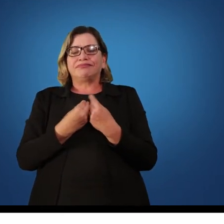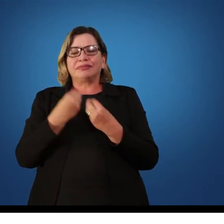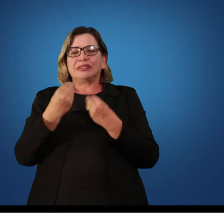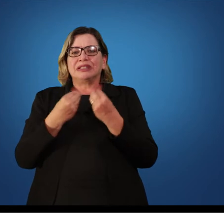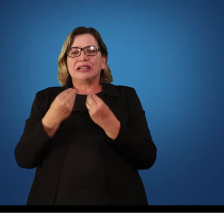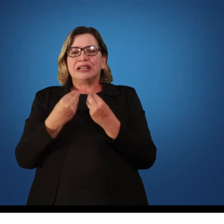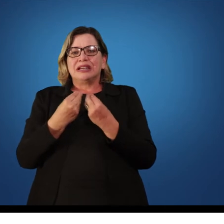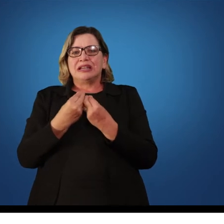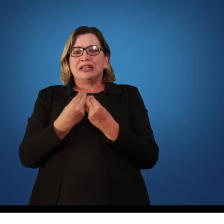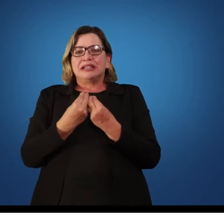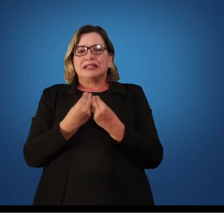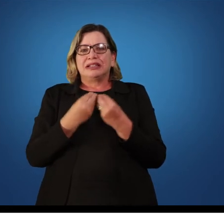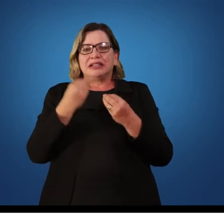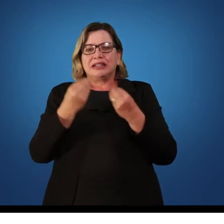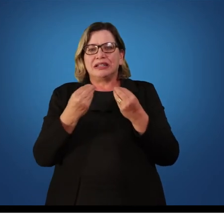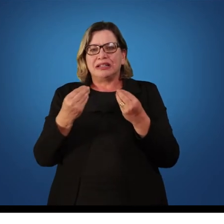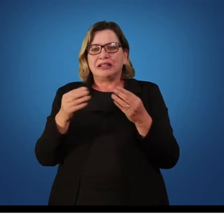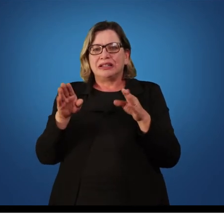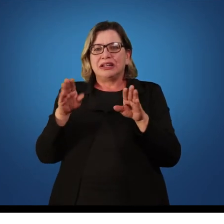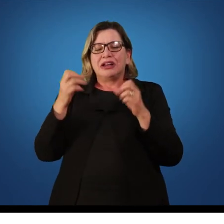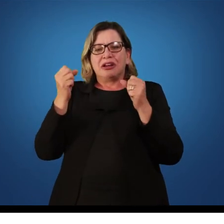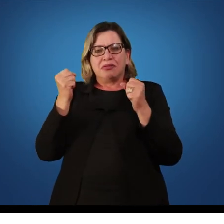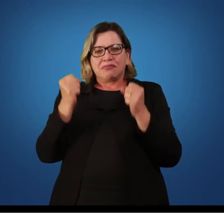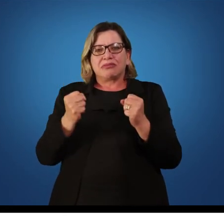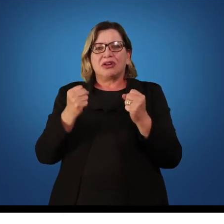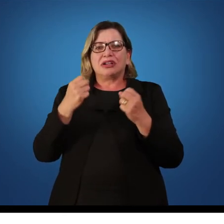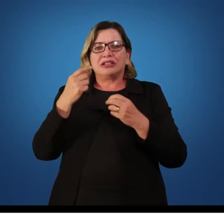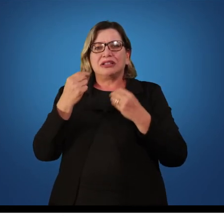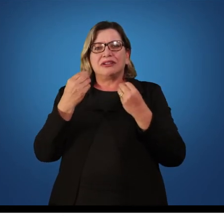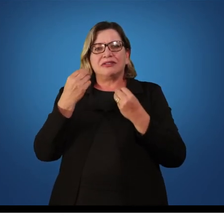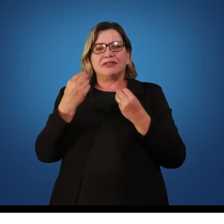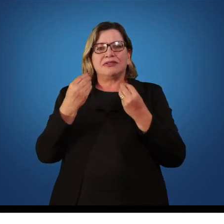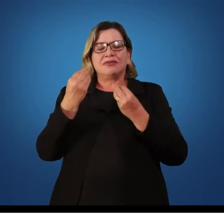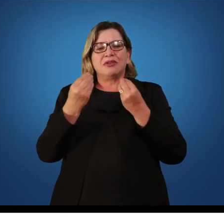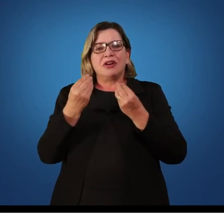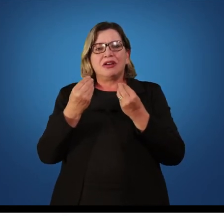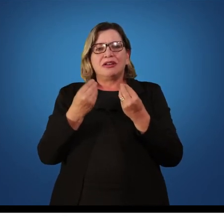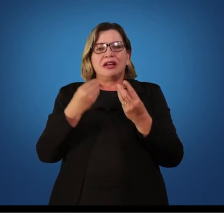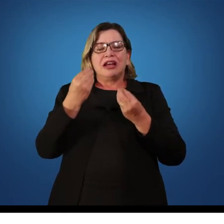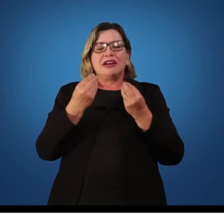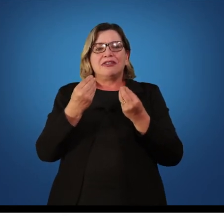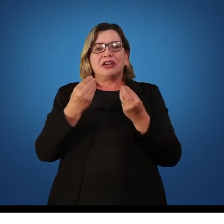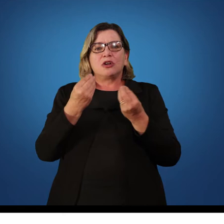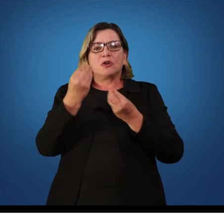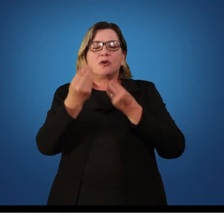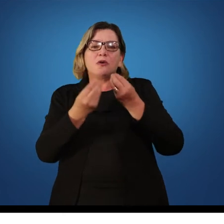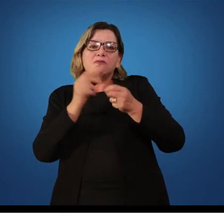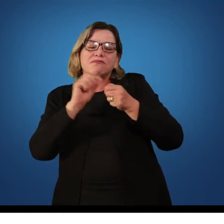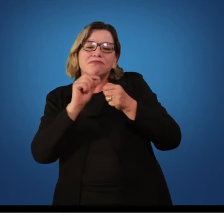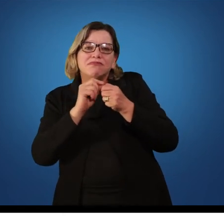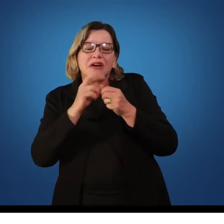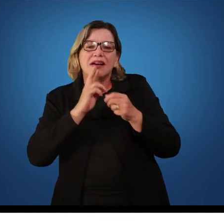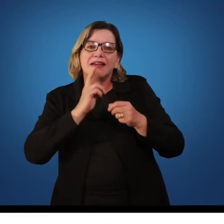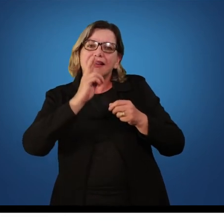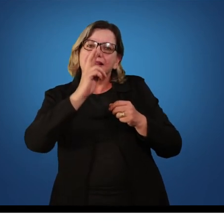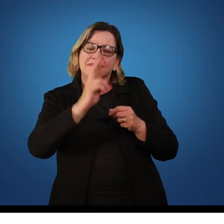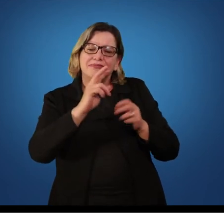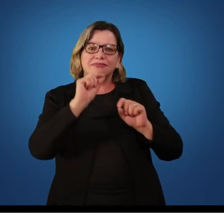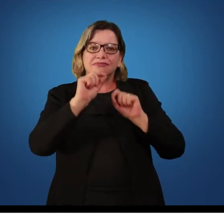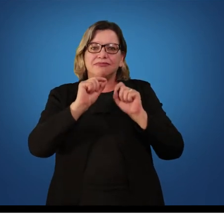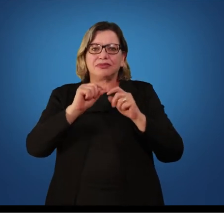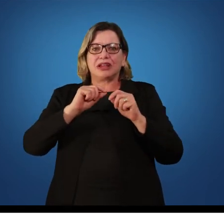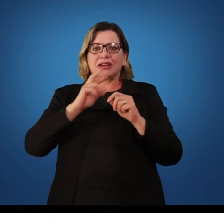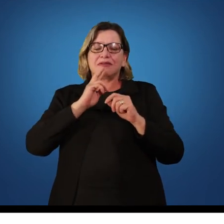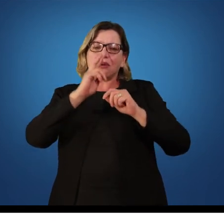dividido em conhecimento de resultado e conhecimento de desempenho. O conhecimento de resultado é aquele resultado